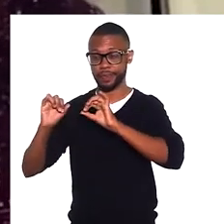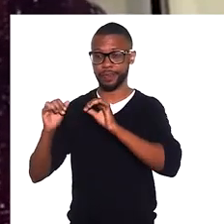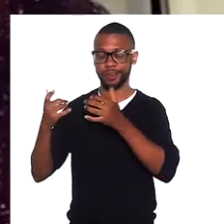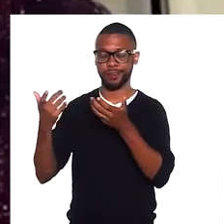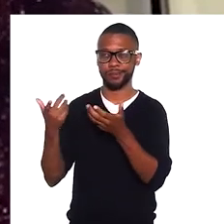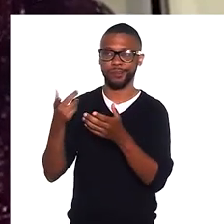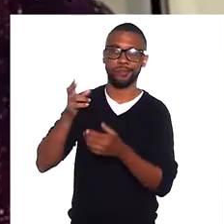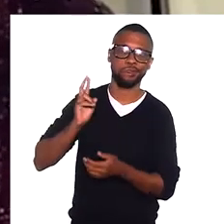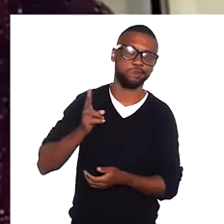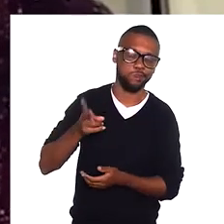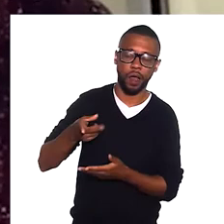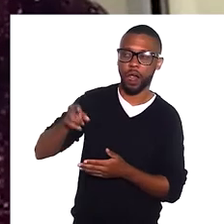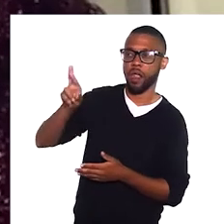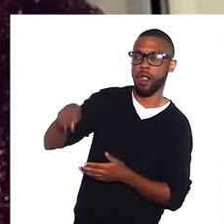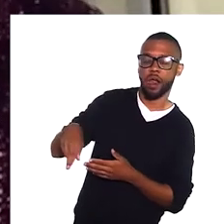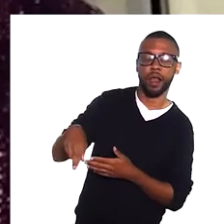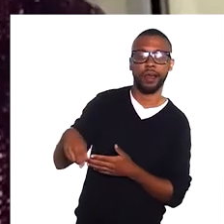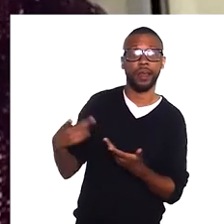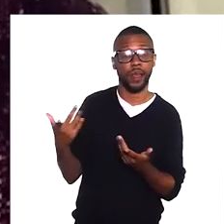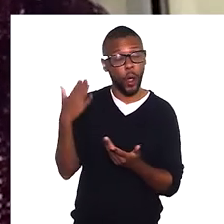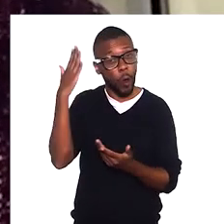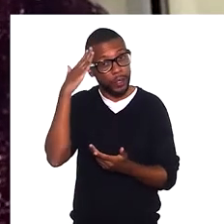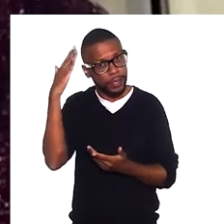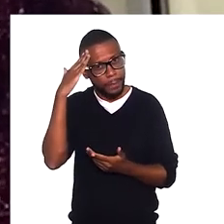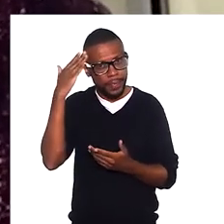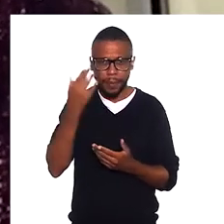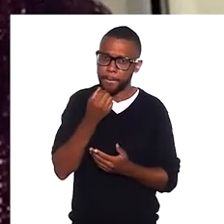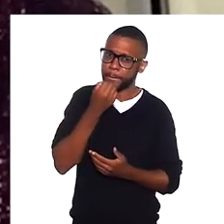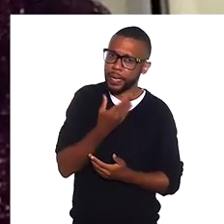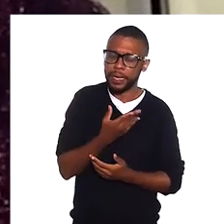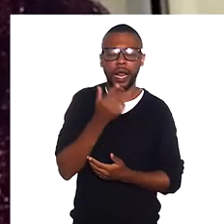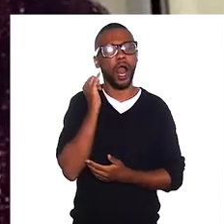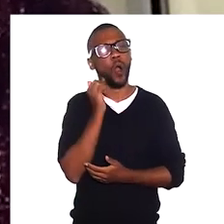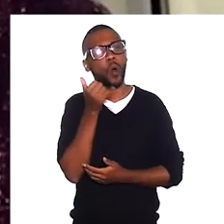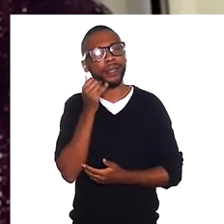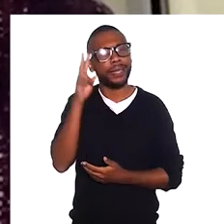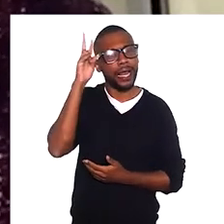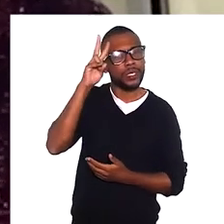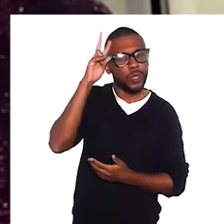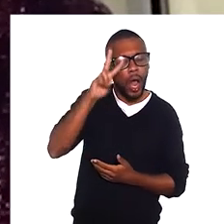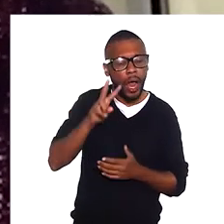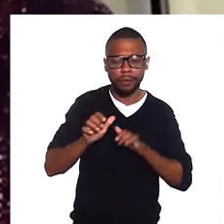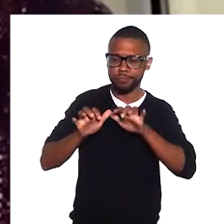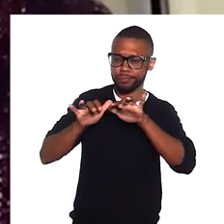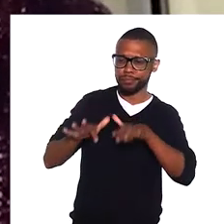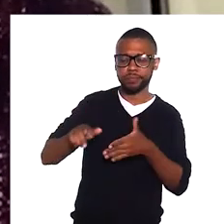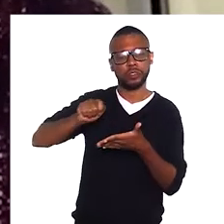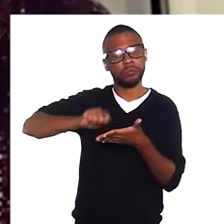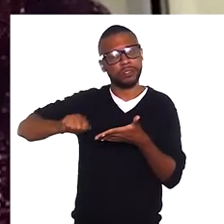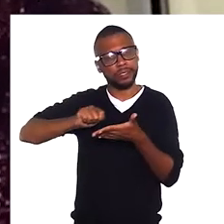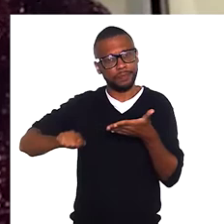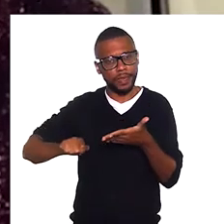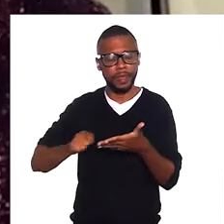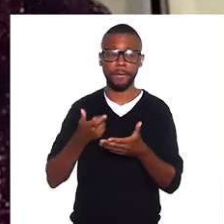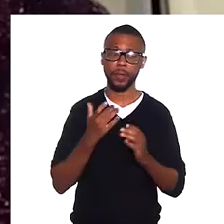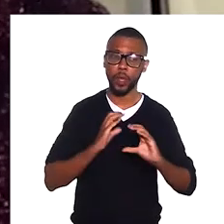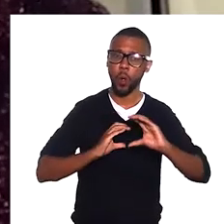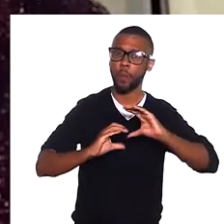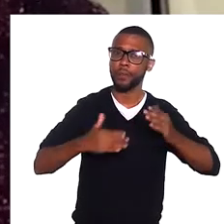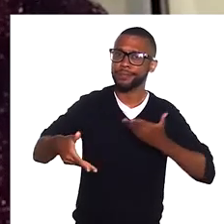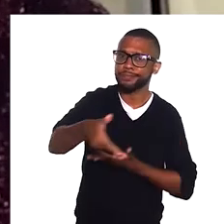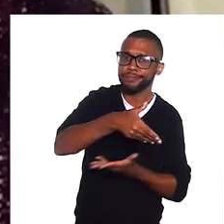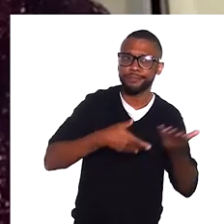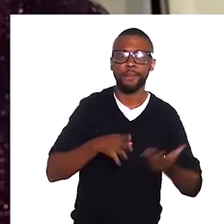Então, eu não tinha a menor condição. Eu sabia, era contar histórias. Gostava de escrever e me comunicava bem.